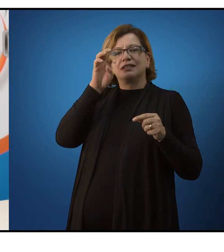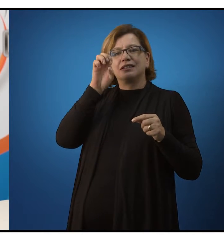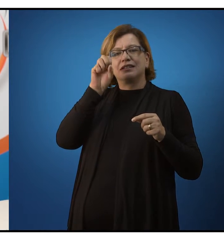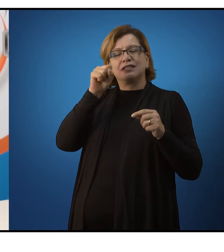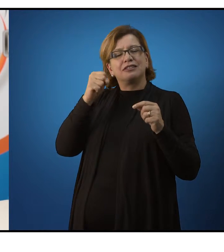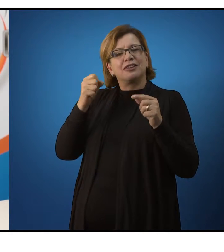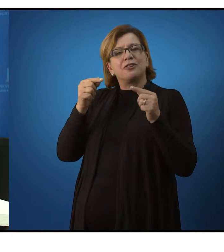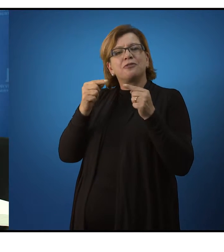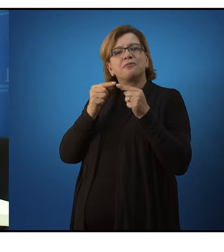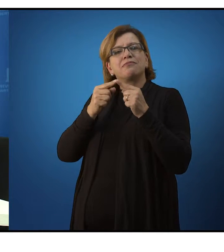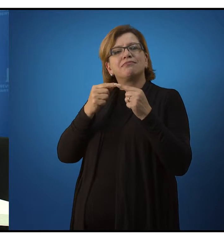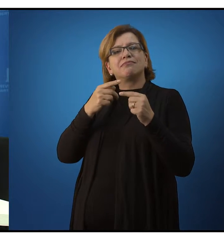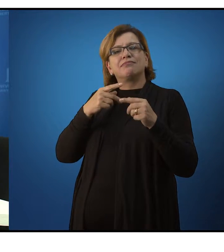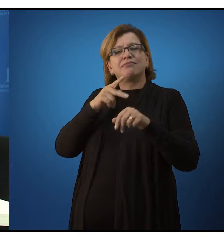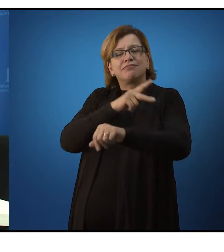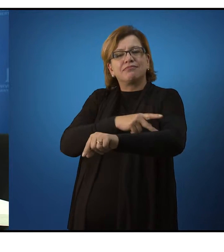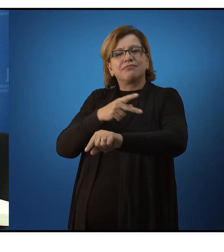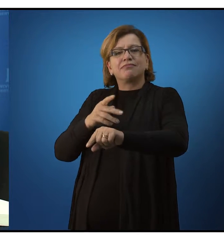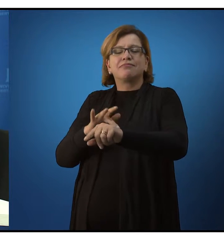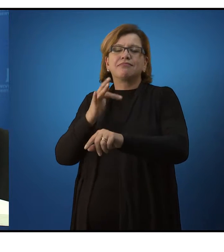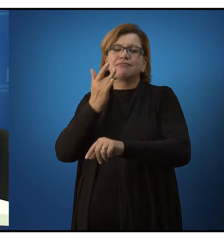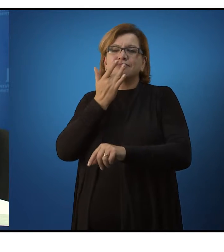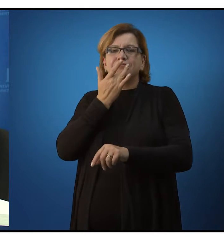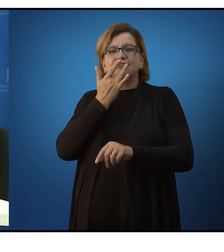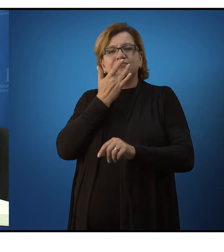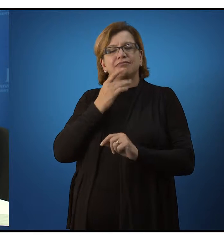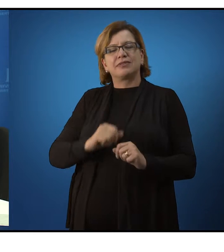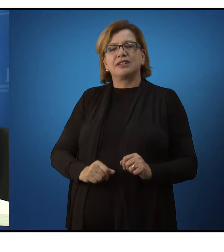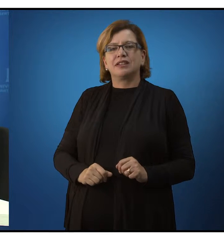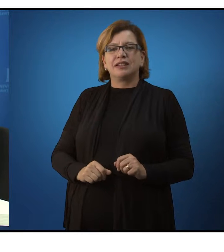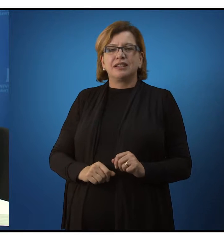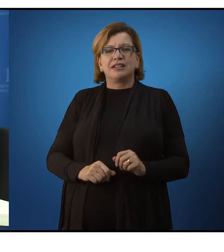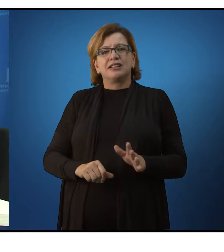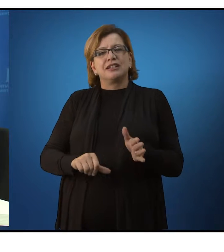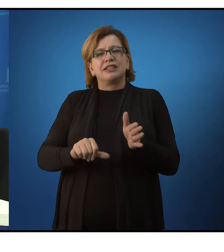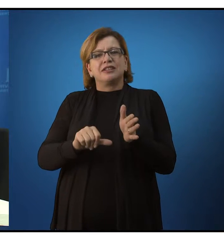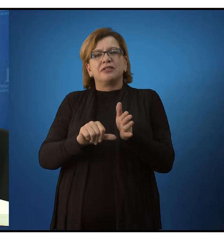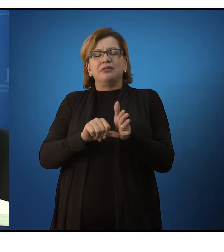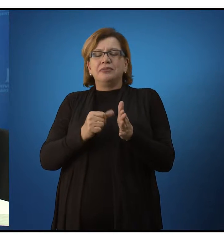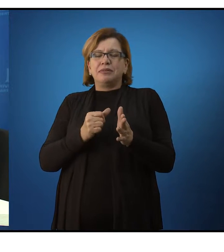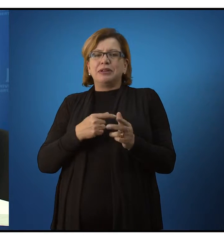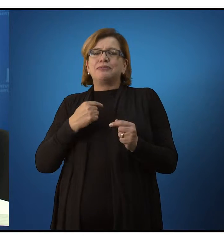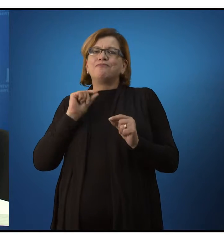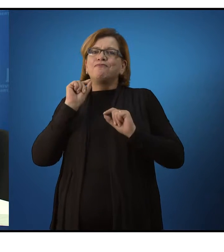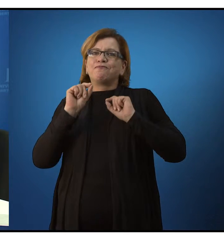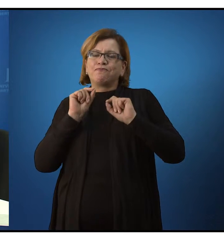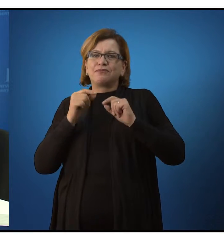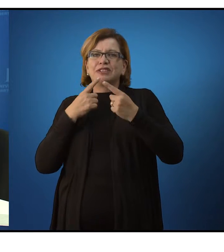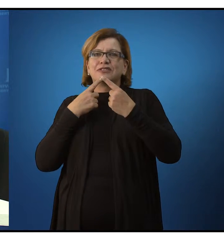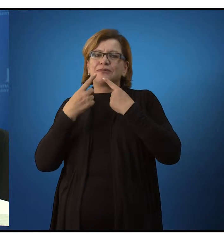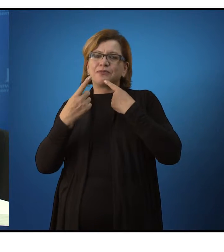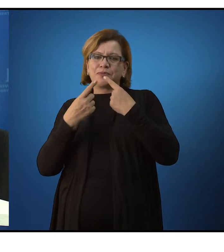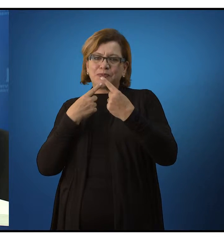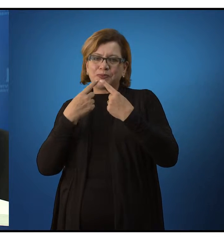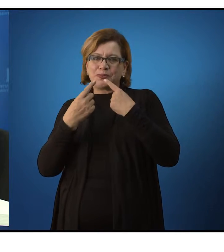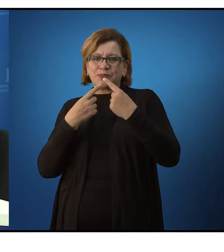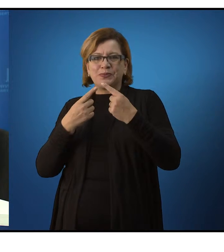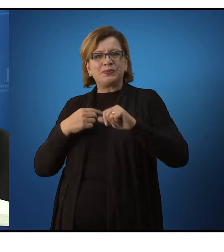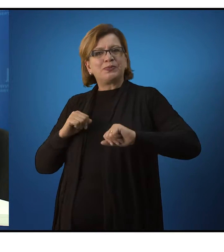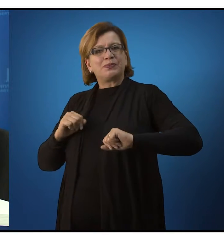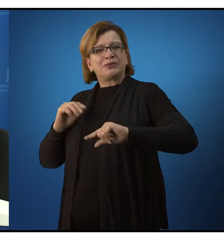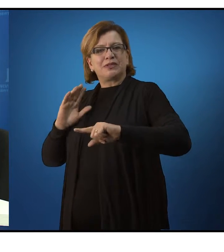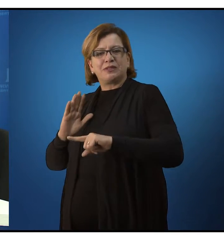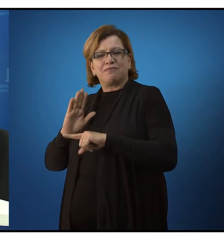a pedagogia de Paulo Freire? Bom, a concepção dialética entende que ao agir pelo trabalho,